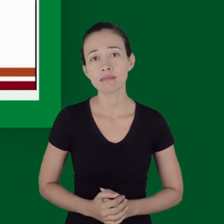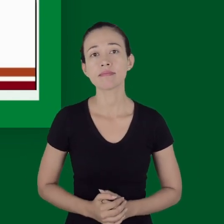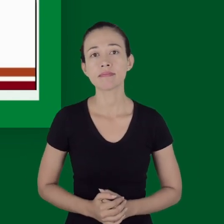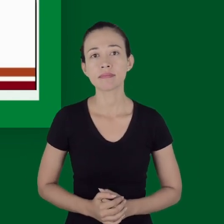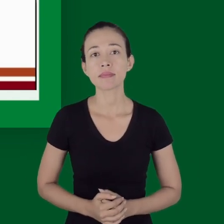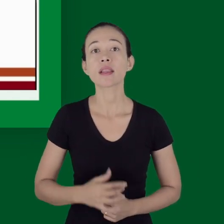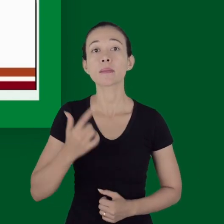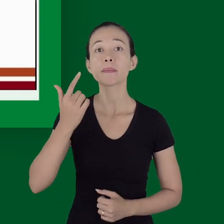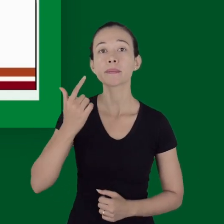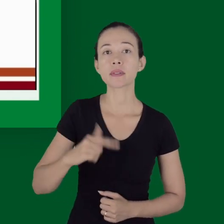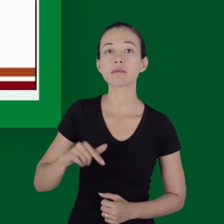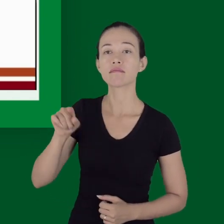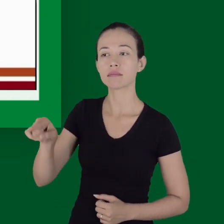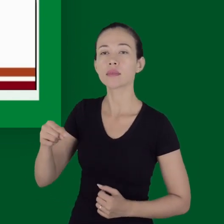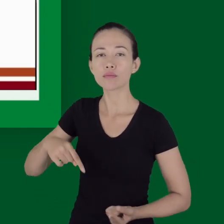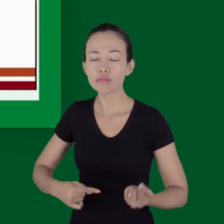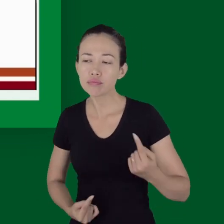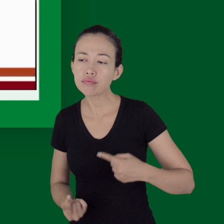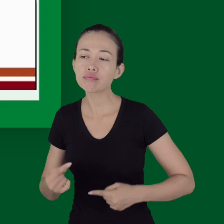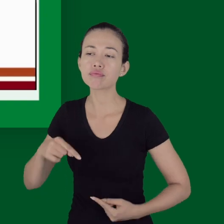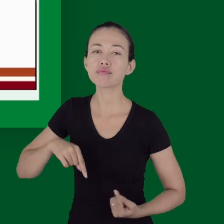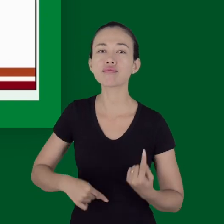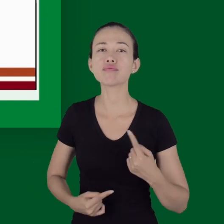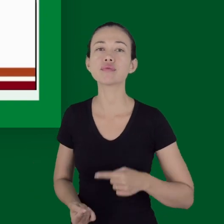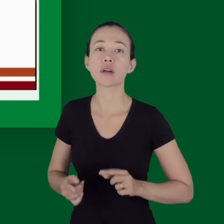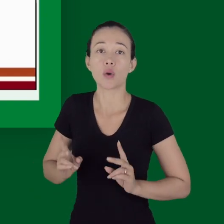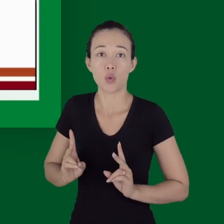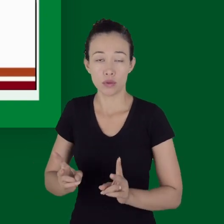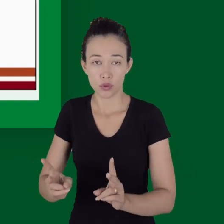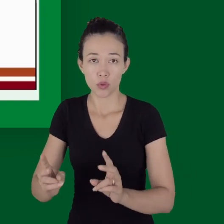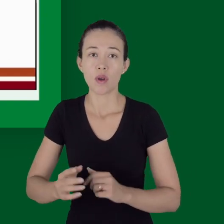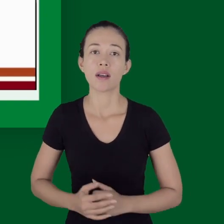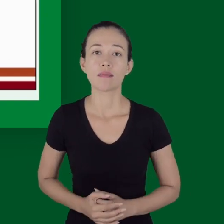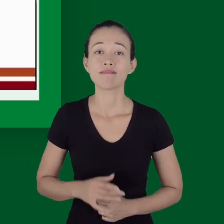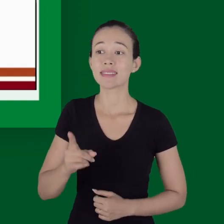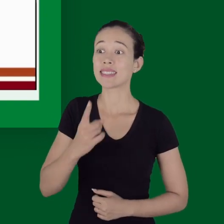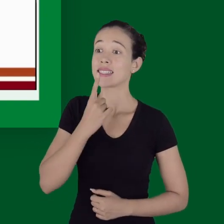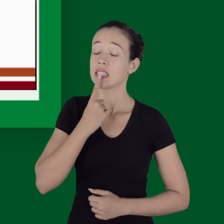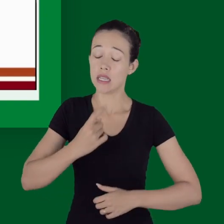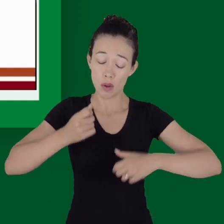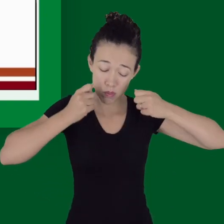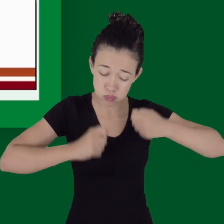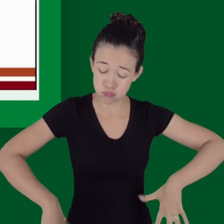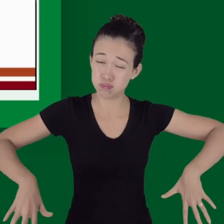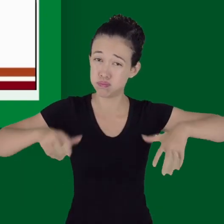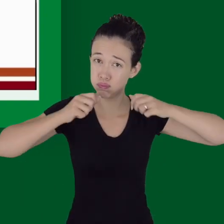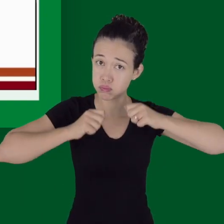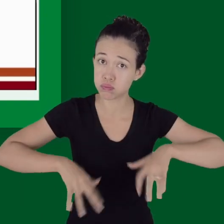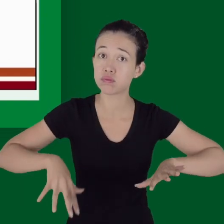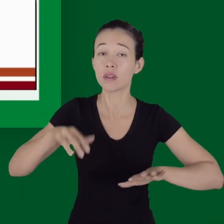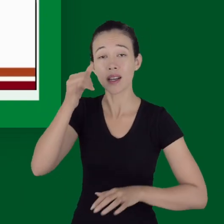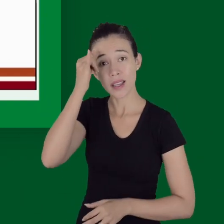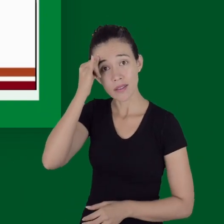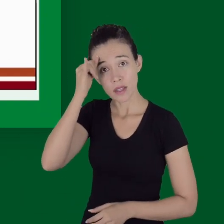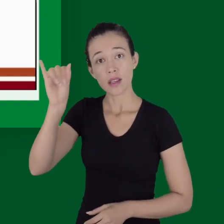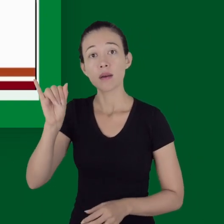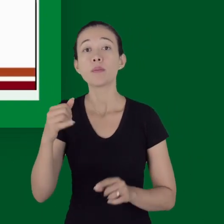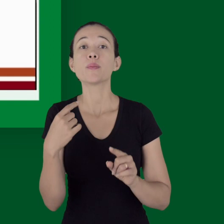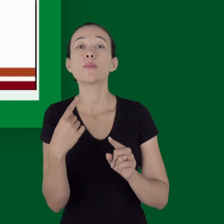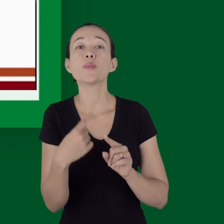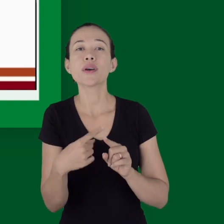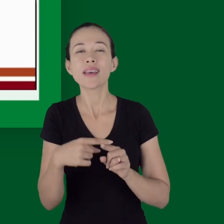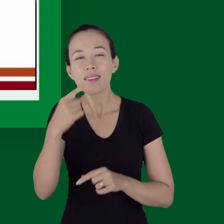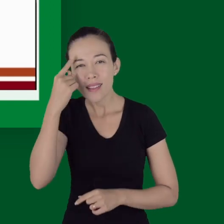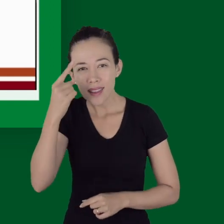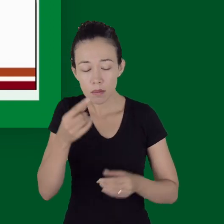preciso manter a circulação adequada para que a gente possa manter uma perfusão tecidual também adequada. E interromper o